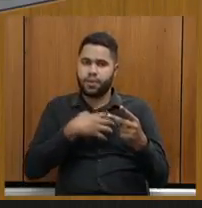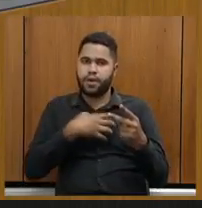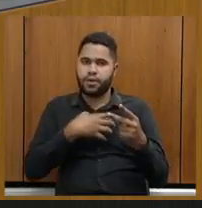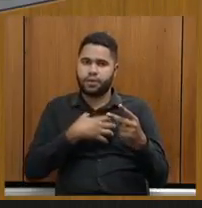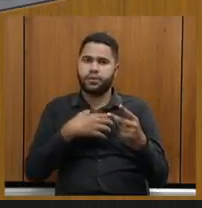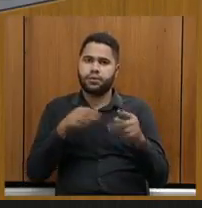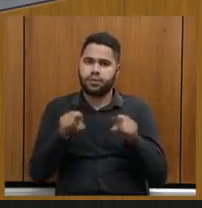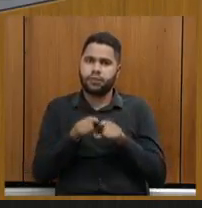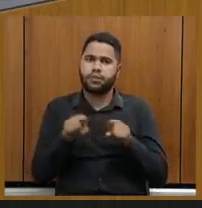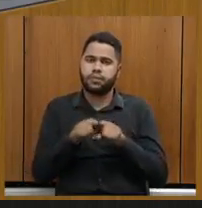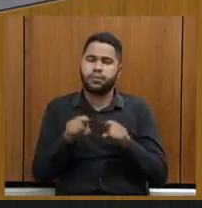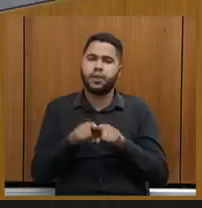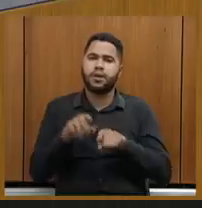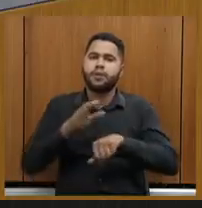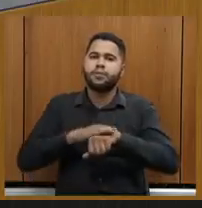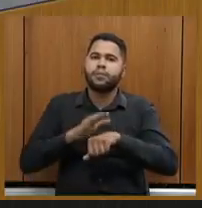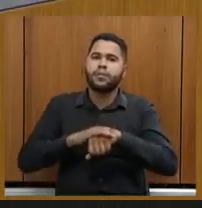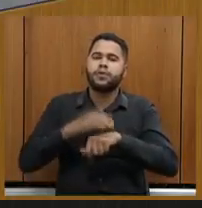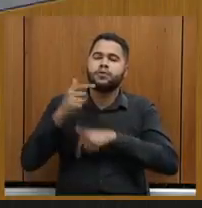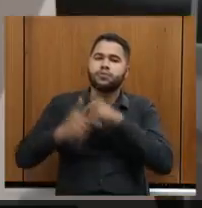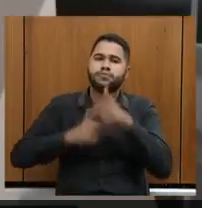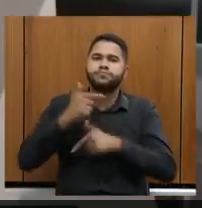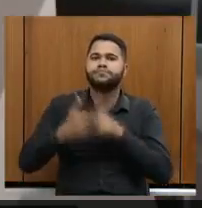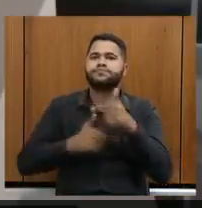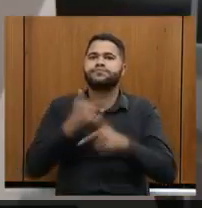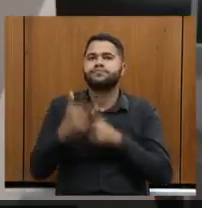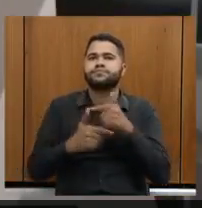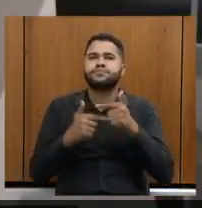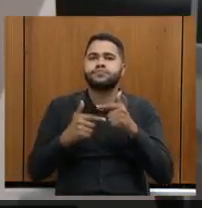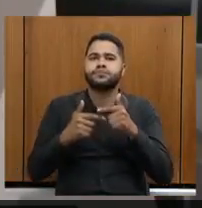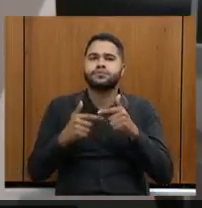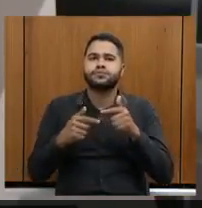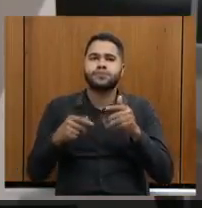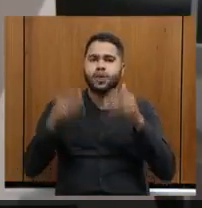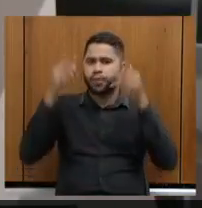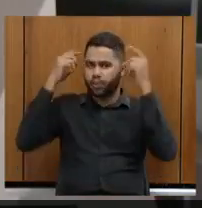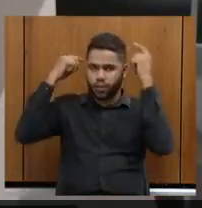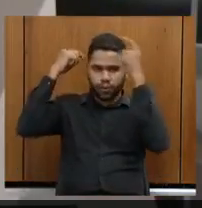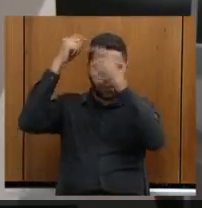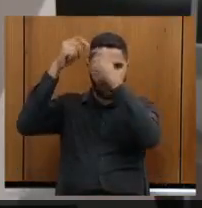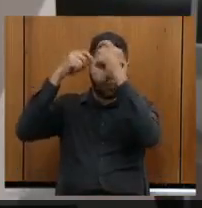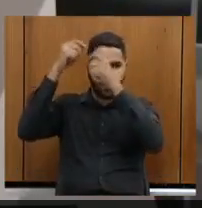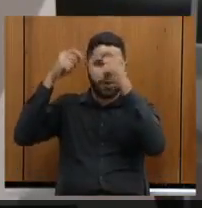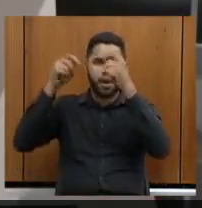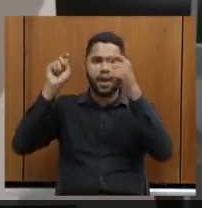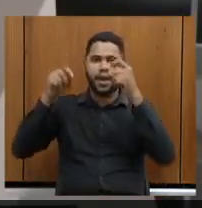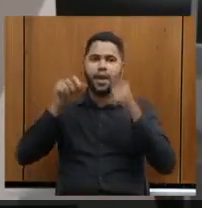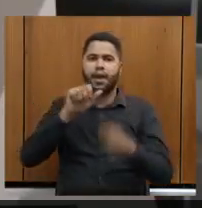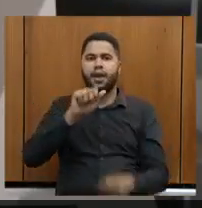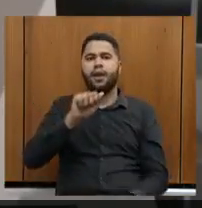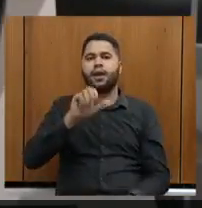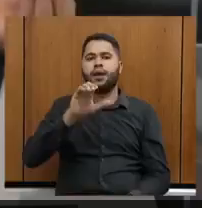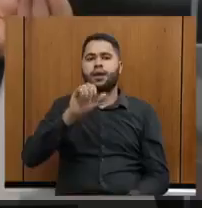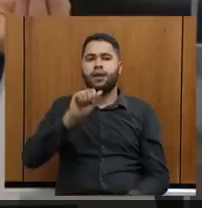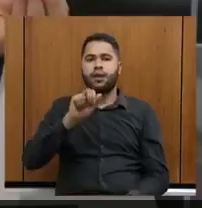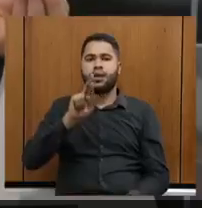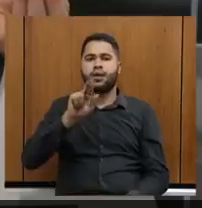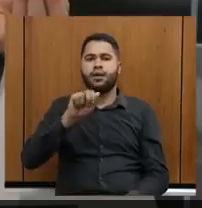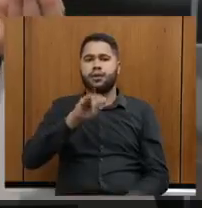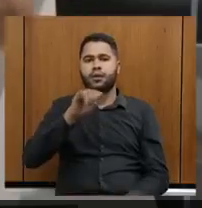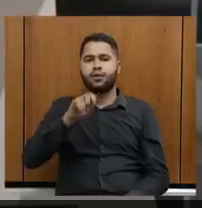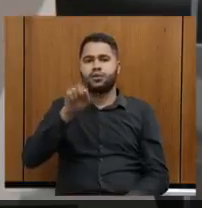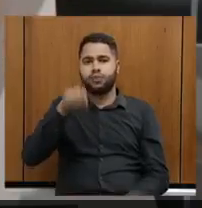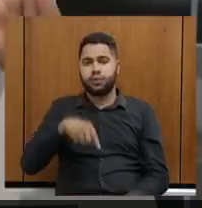das baianas do Acarajé. No entanto, a cozinha mineira seria muito bom uma